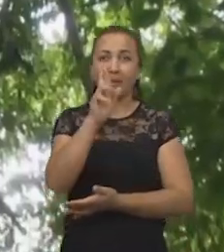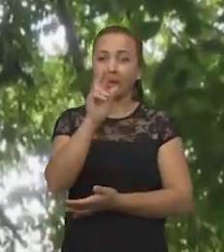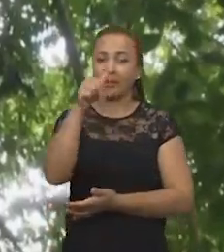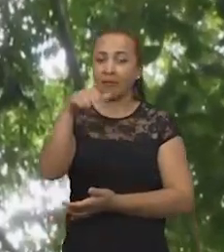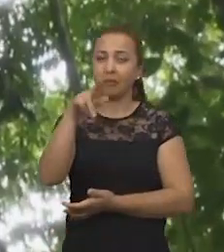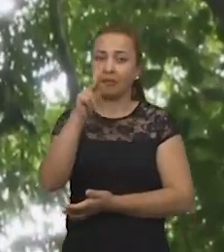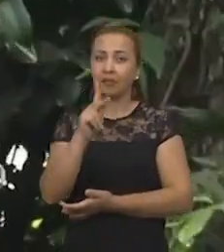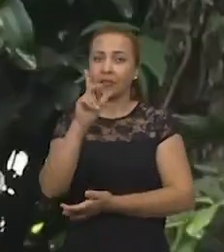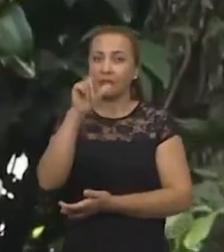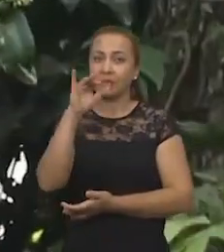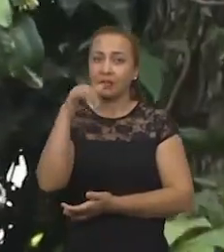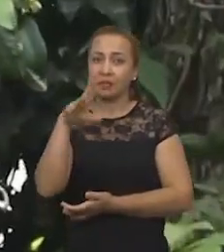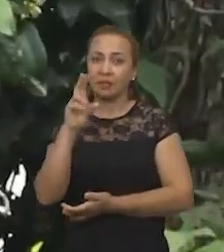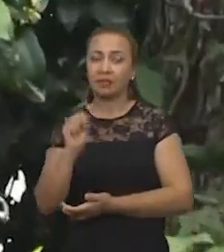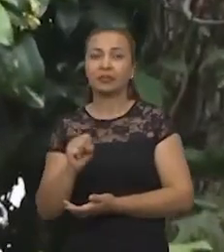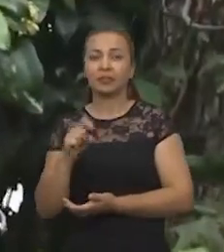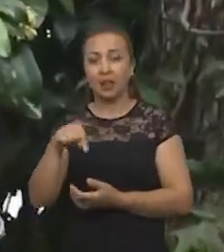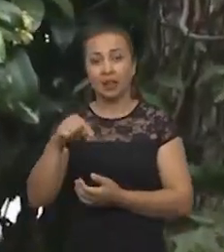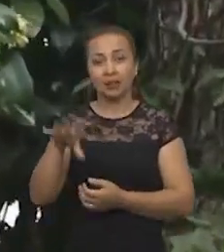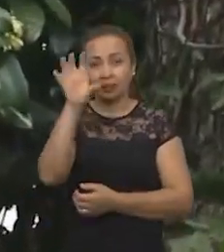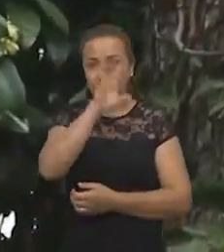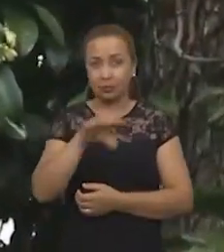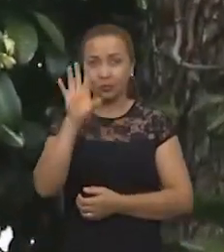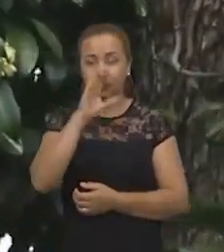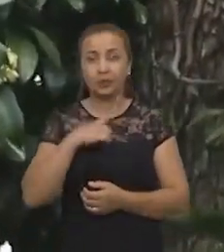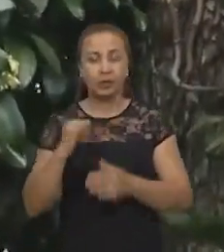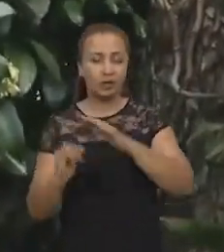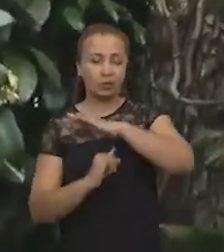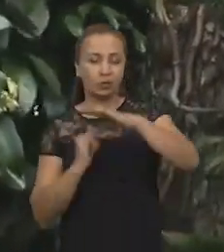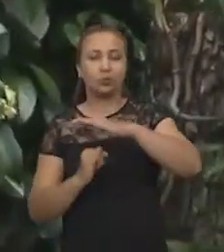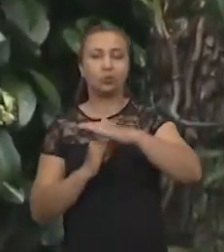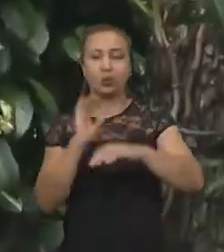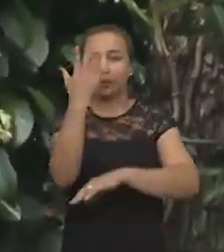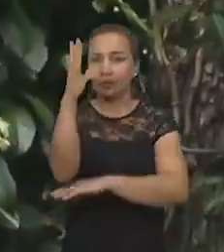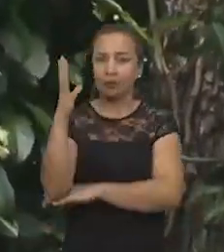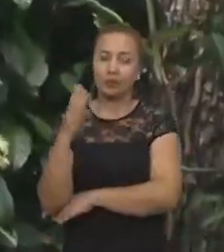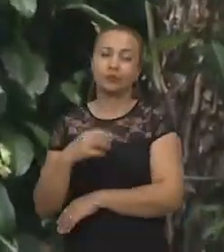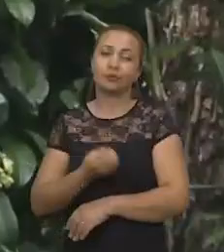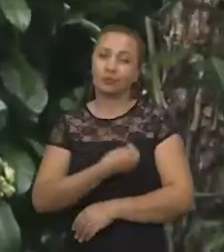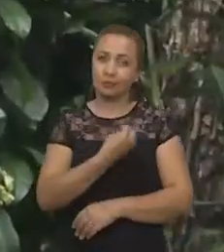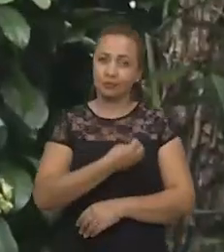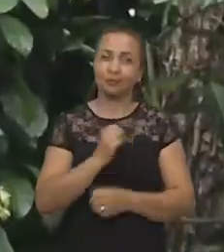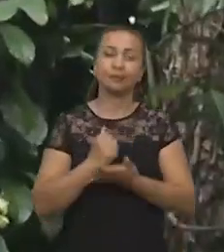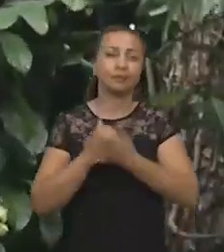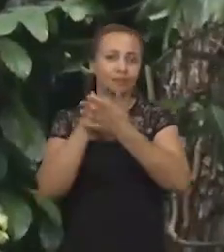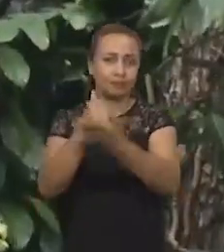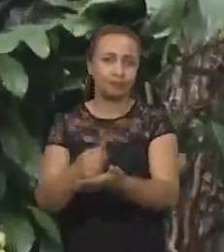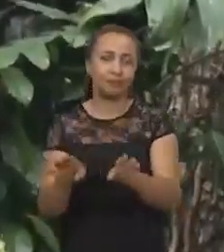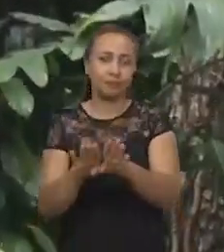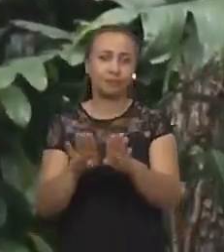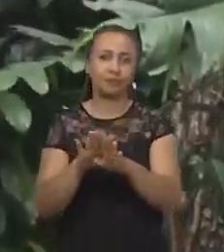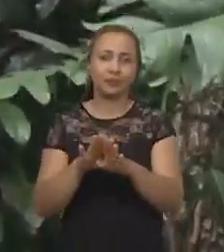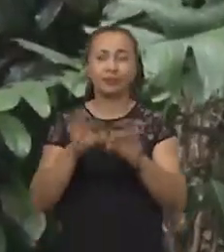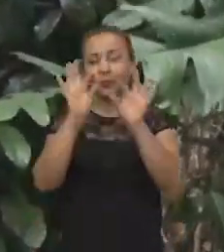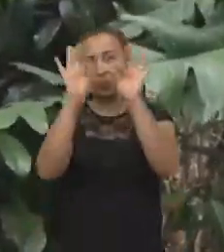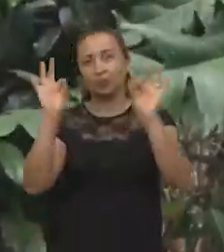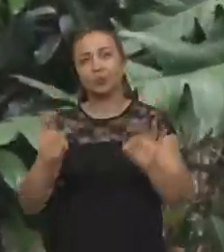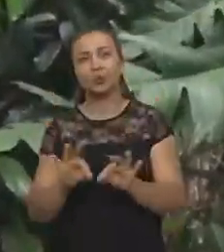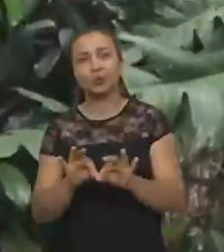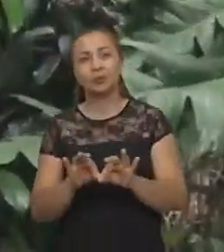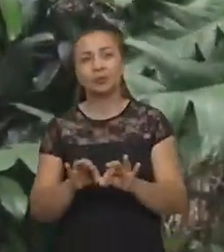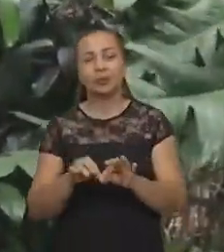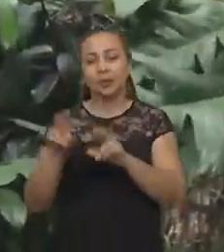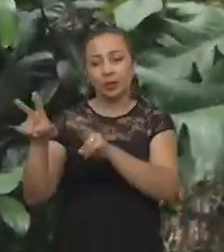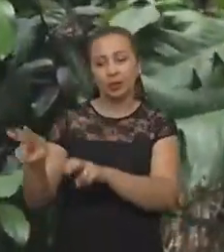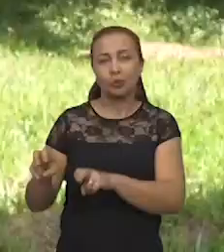Franklinia. Aqui na região a gente conta com a parceria do Instituto Floresta Viva, que apoia na implementação do projeto